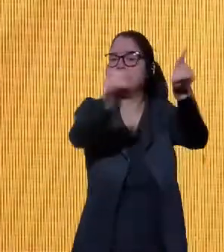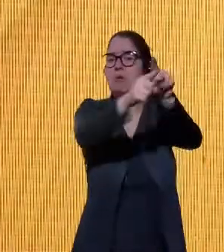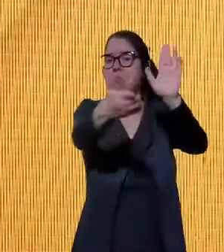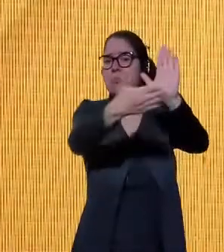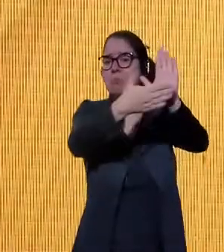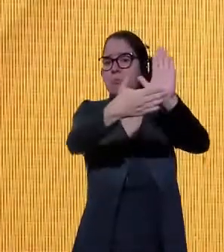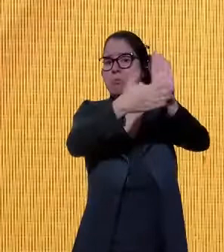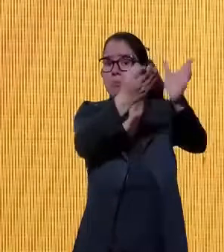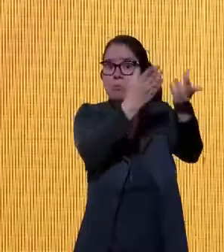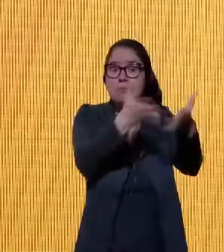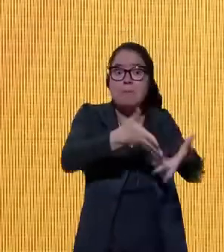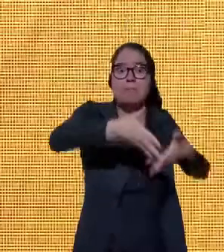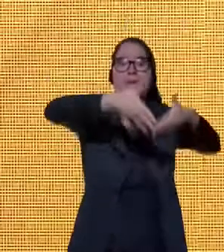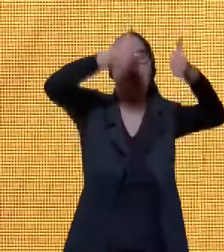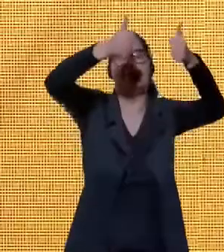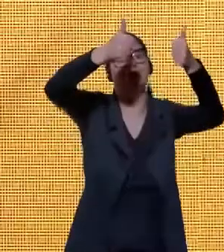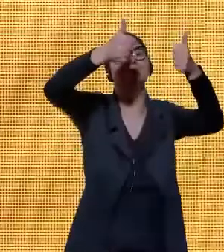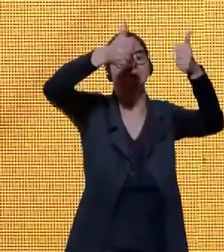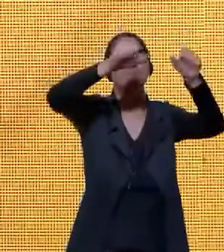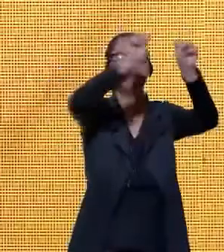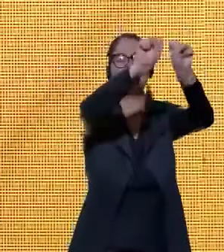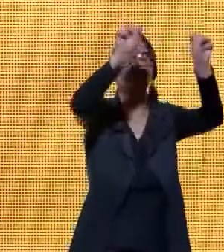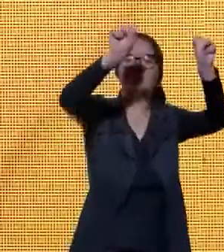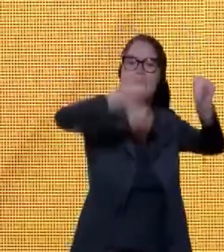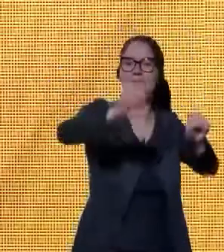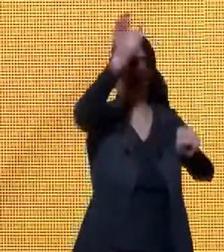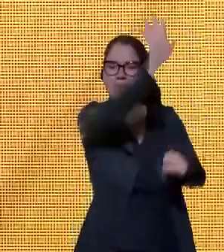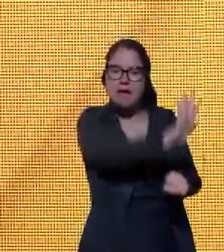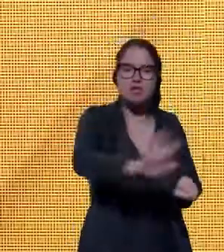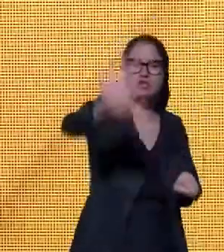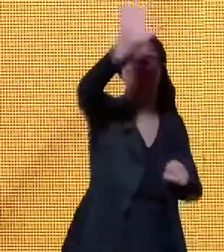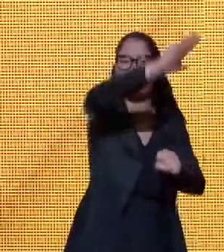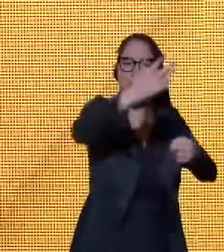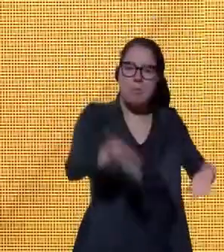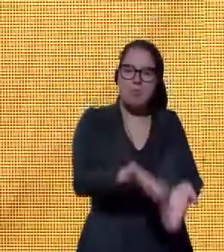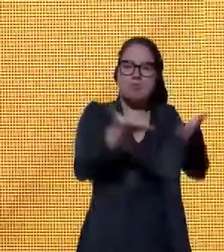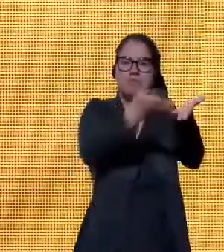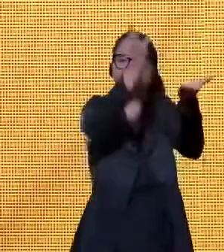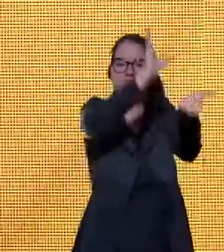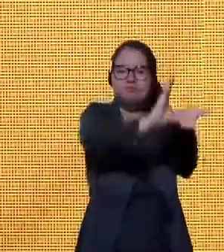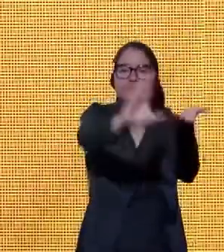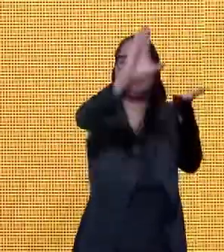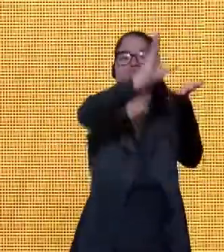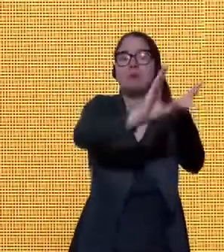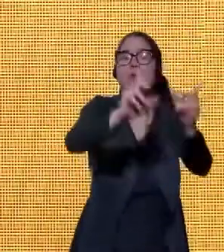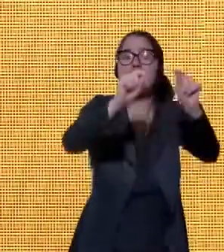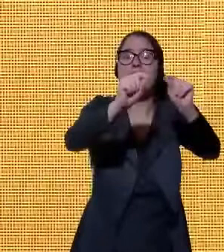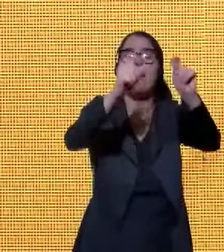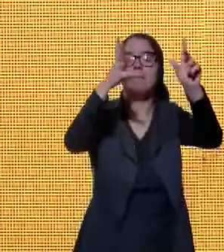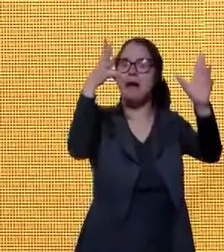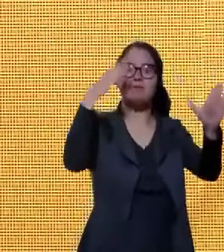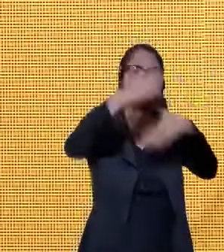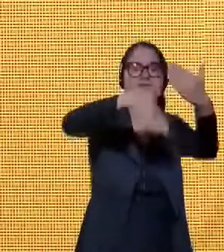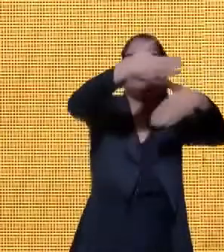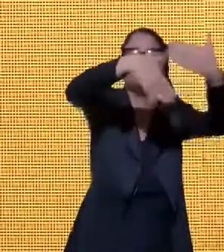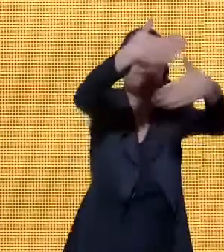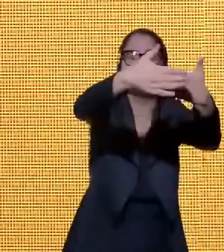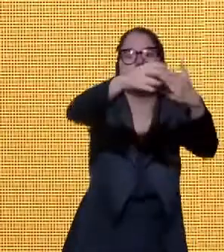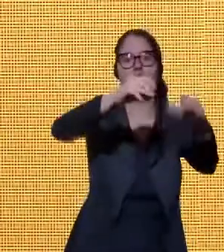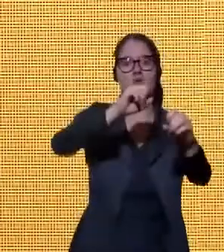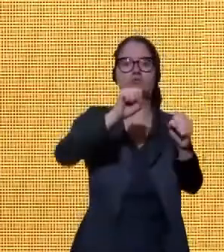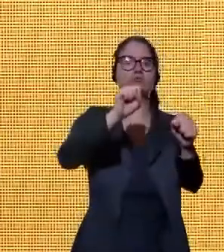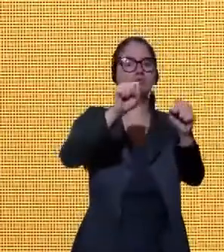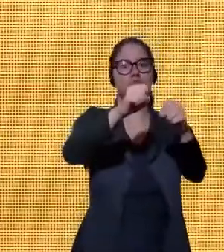de aperfeiçoamento do Sistema Nacional de Fomento que contribuam para acelerar o desenvolvimento sustentável,